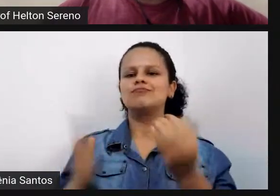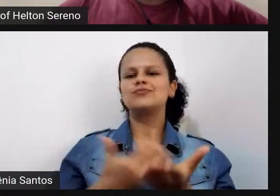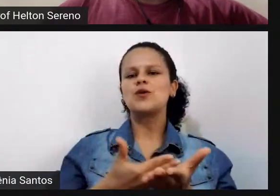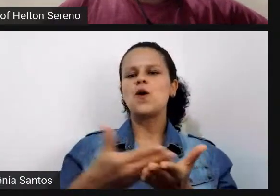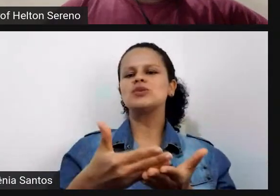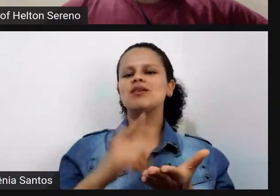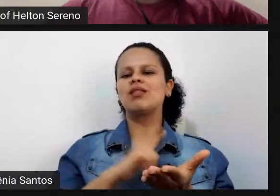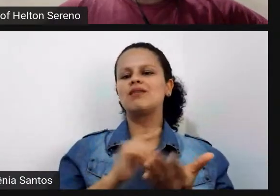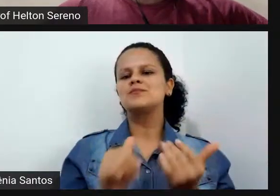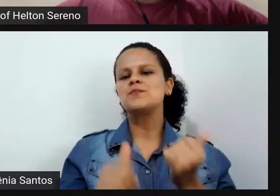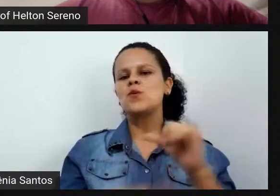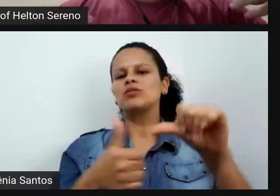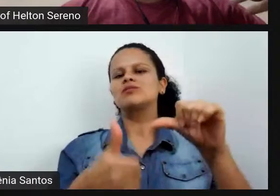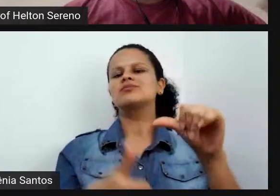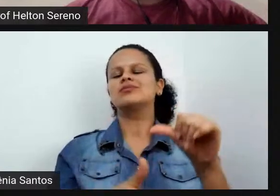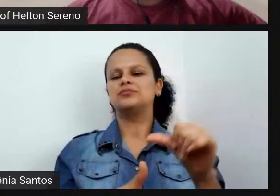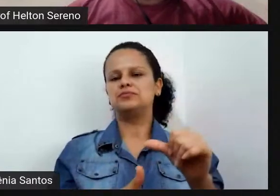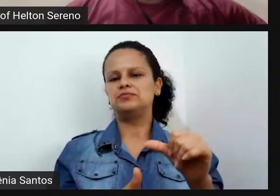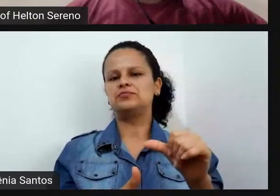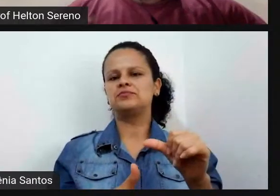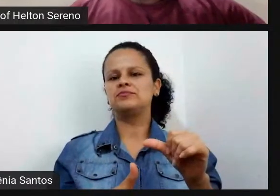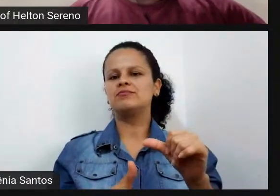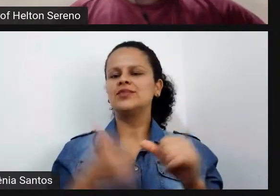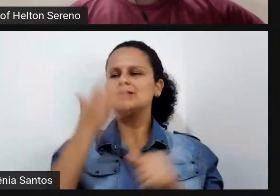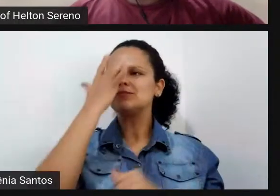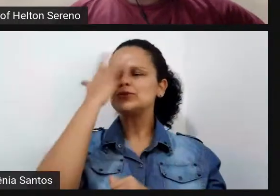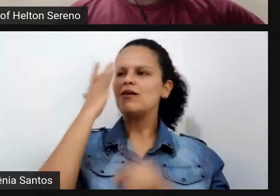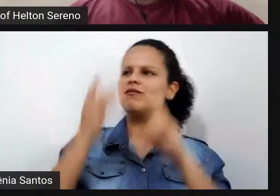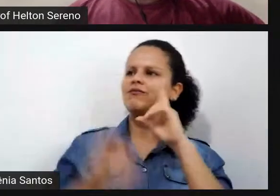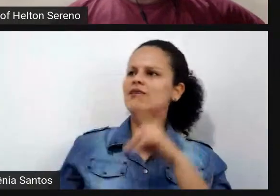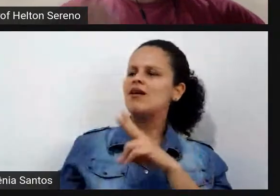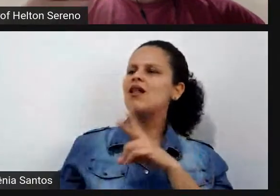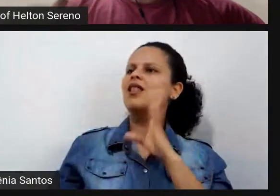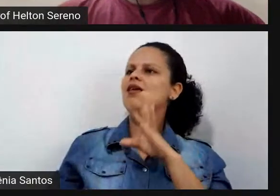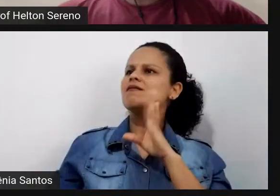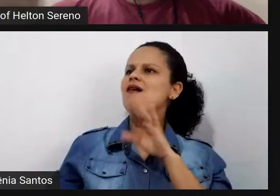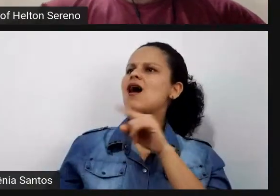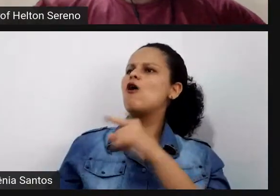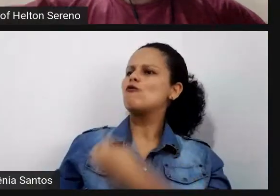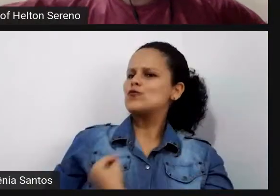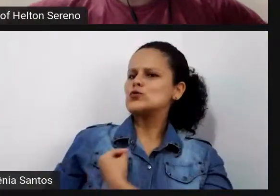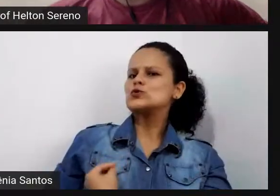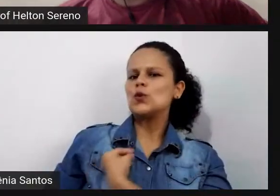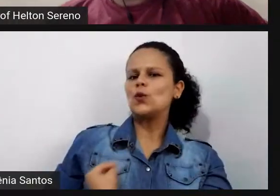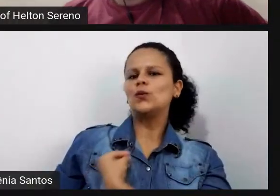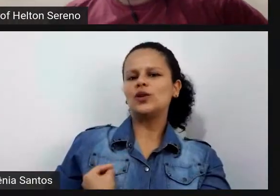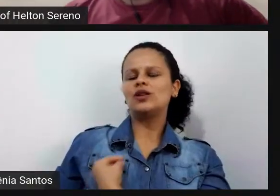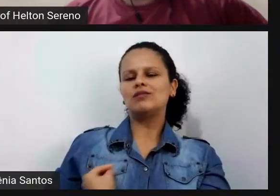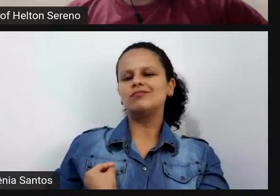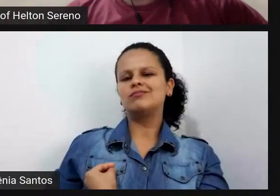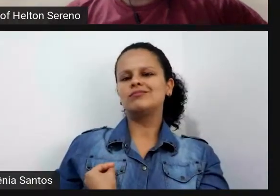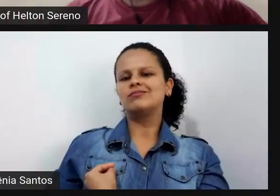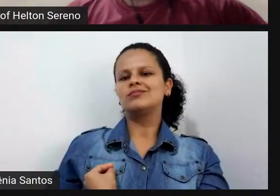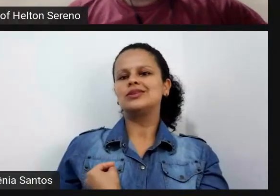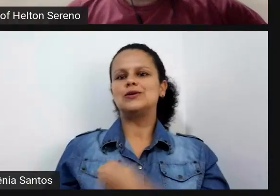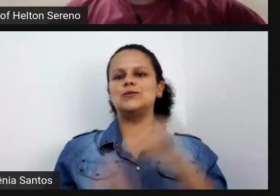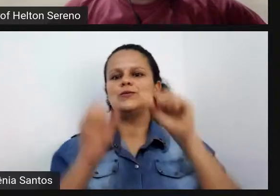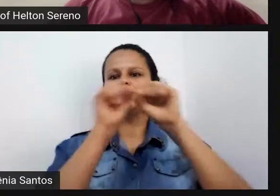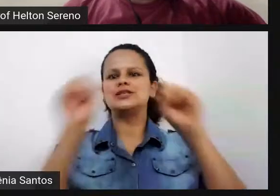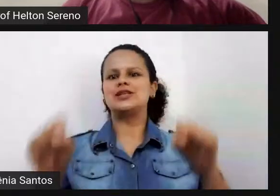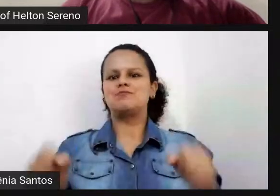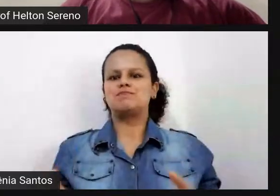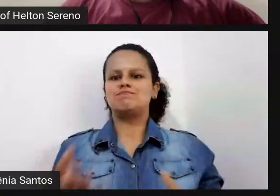mudanças e as pessoas vão vendo e falam pô legal isso funciona até você conseguir afetar de forma sistêmica eu